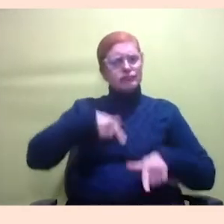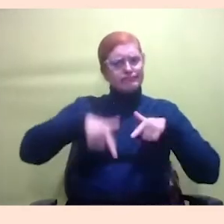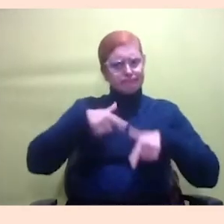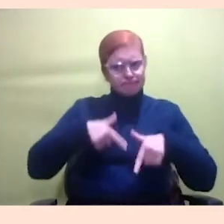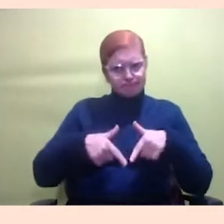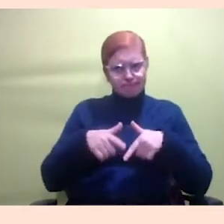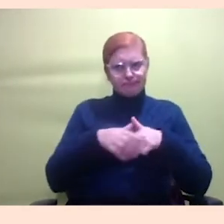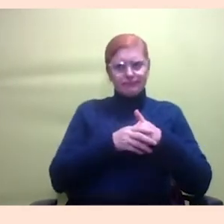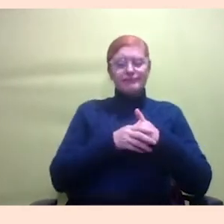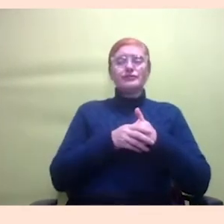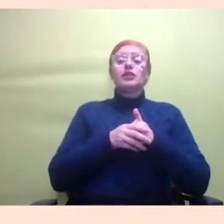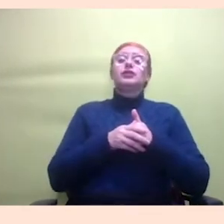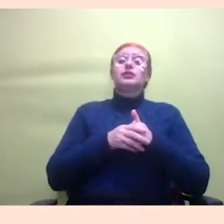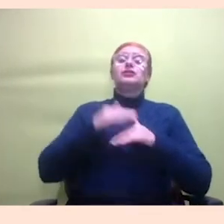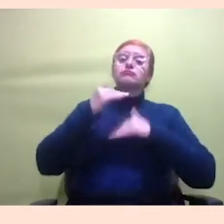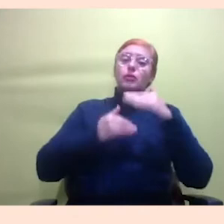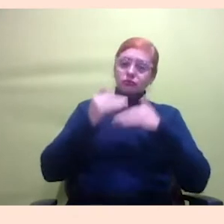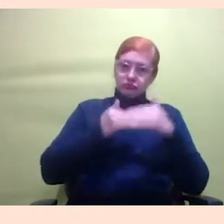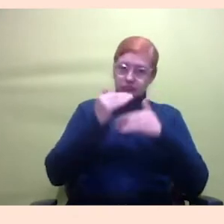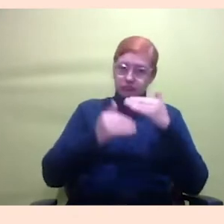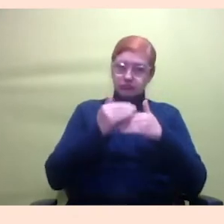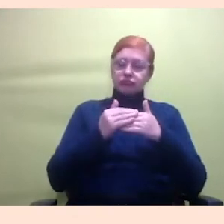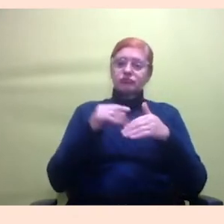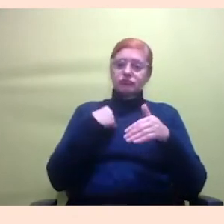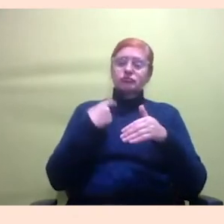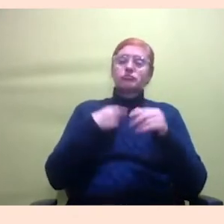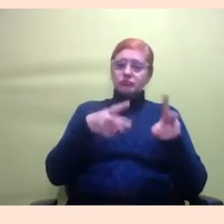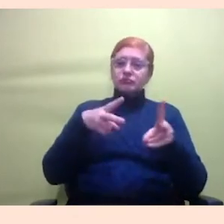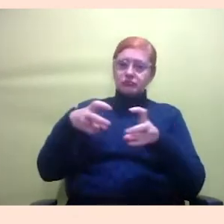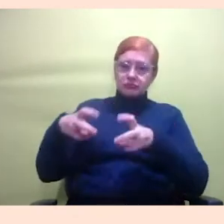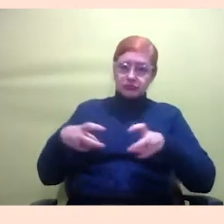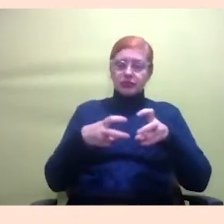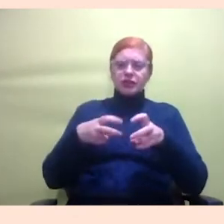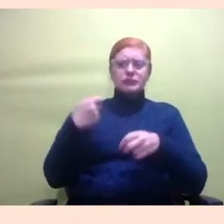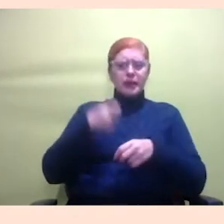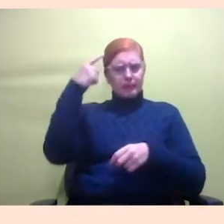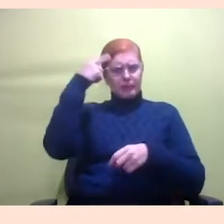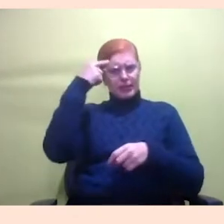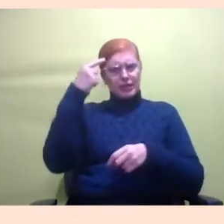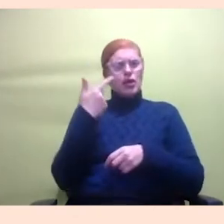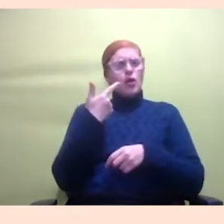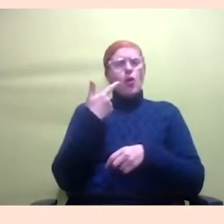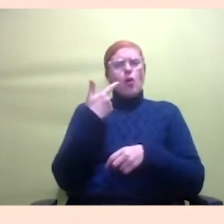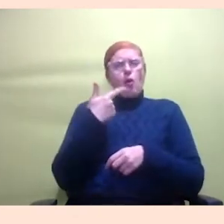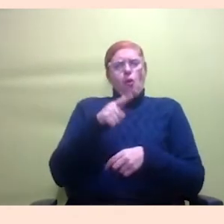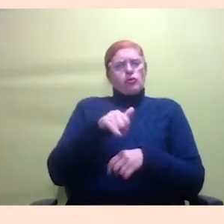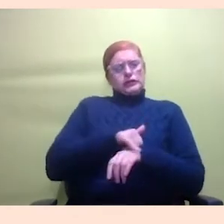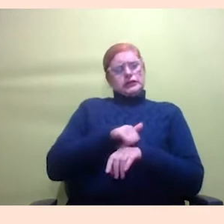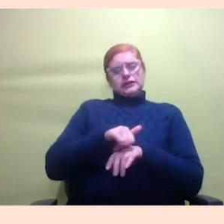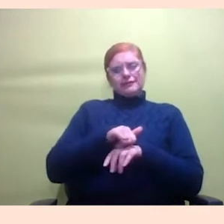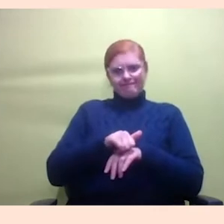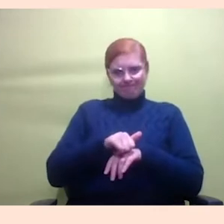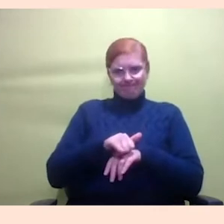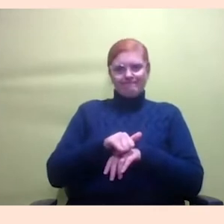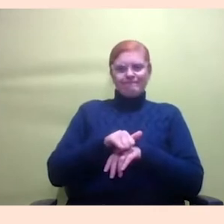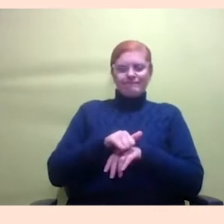nesse processo, a gente começa a perceber que a gente precisava pensar uma outra lógica. A gente precisava seguir fortalecendo as mulheres